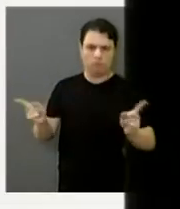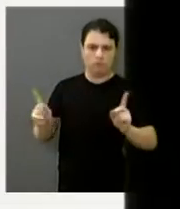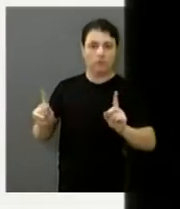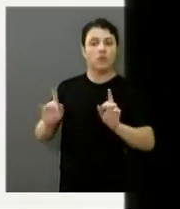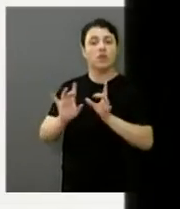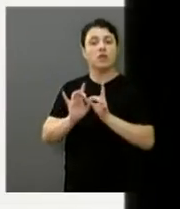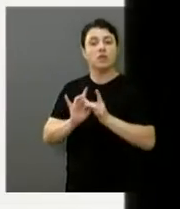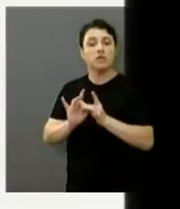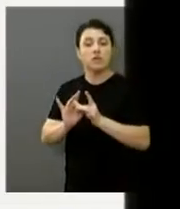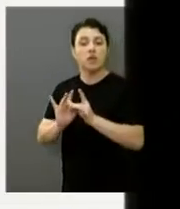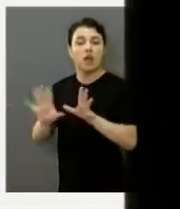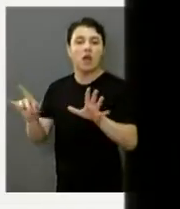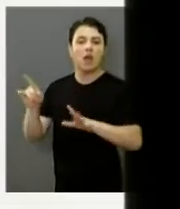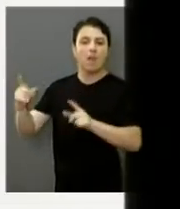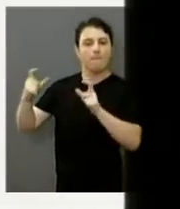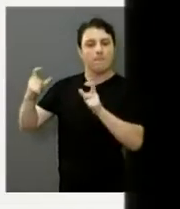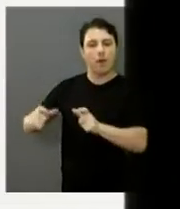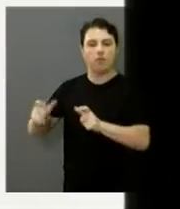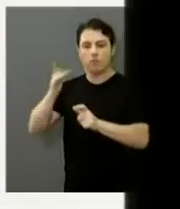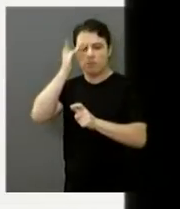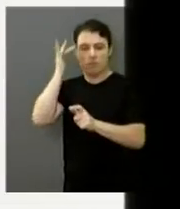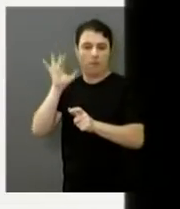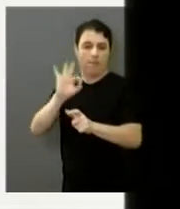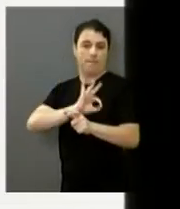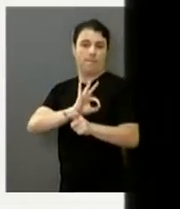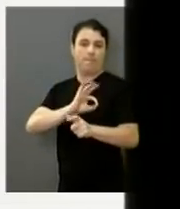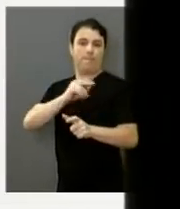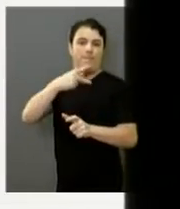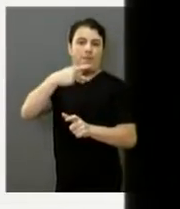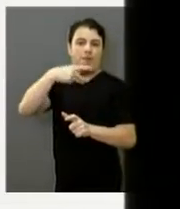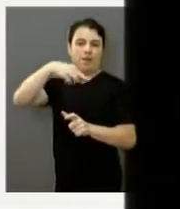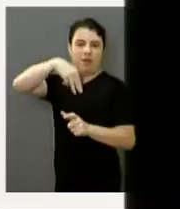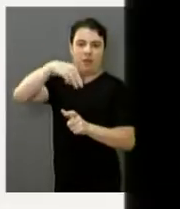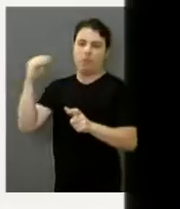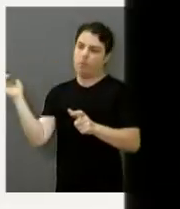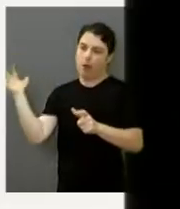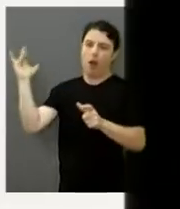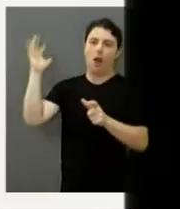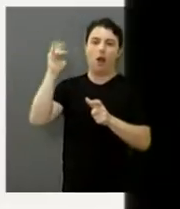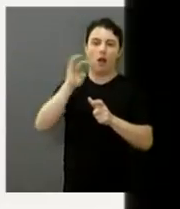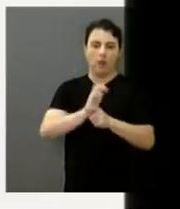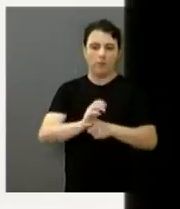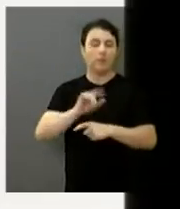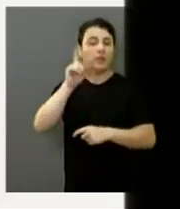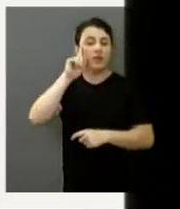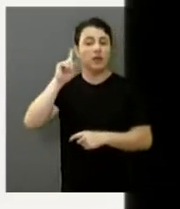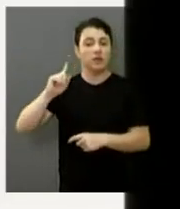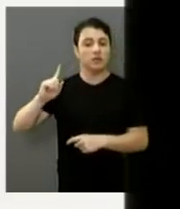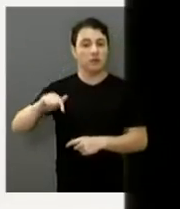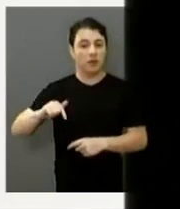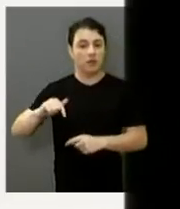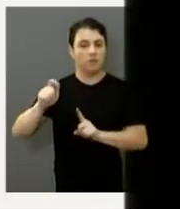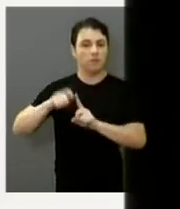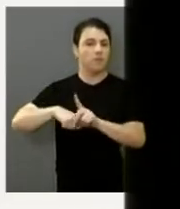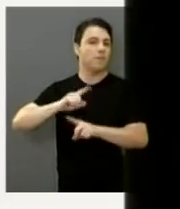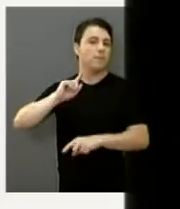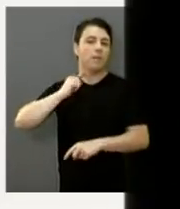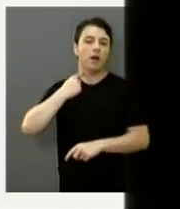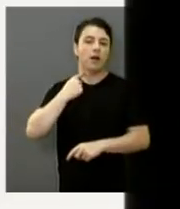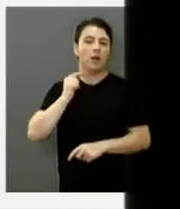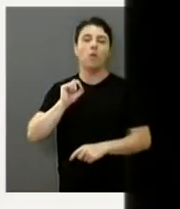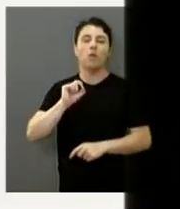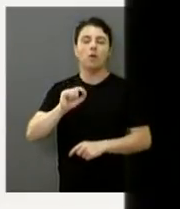físico para os PMs fazerem o trabalho deles lá. Será um trabalho agora, dia 17 de maio. Estarão